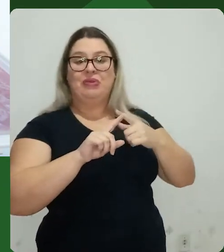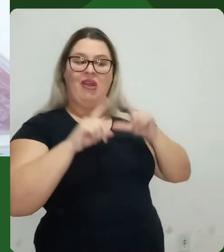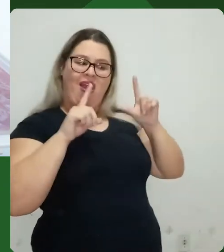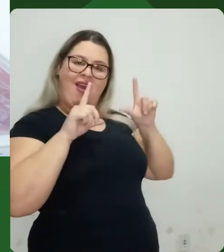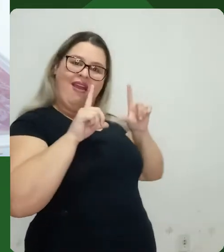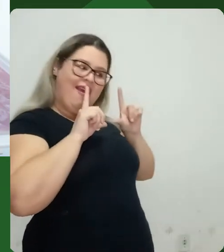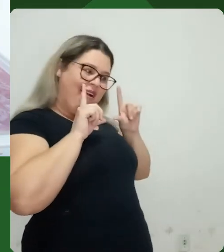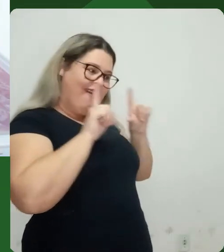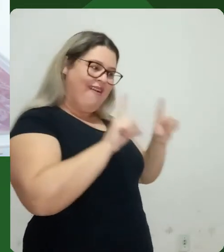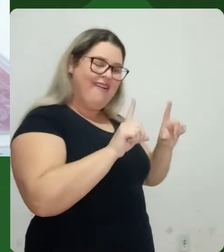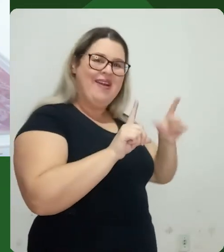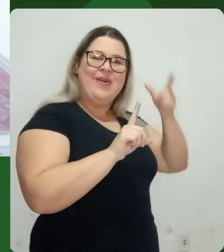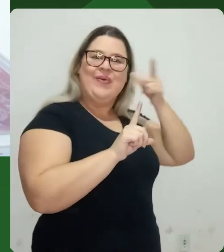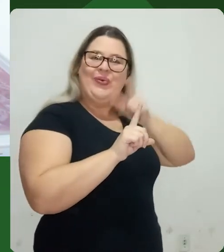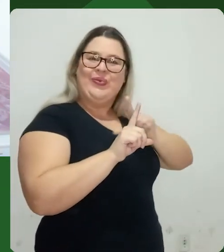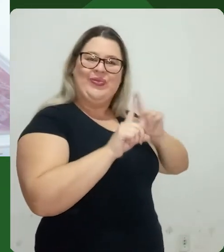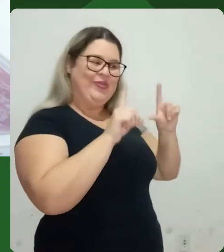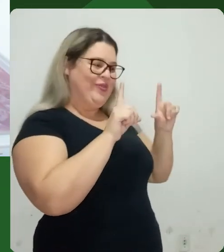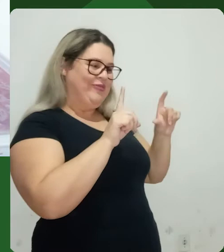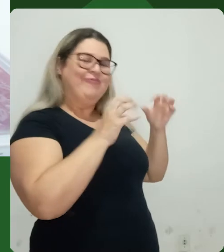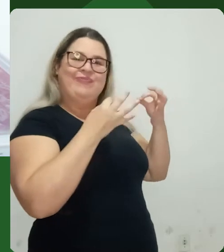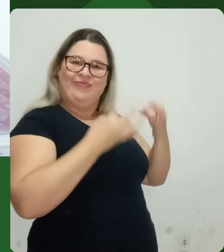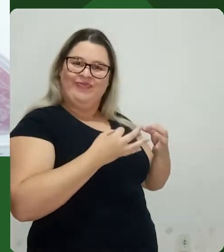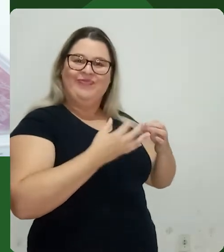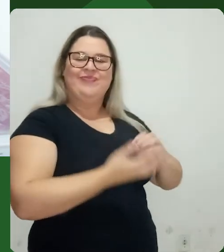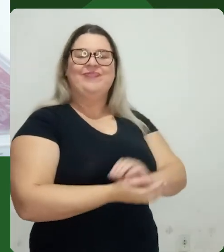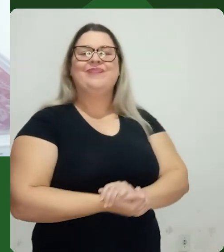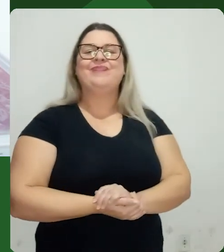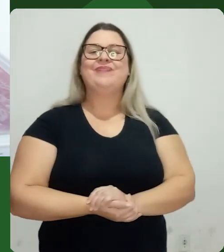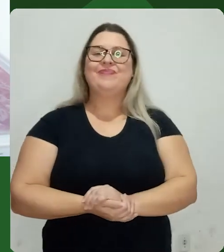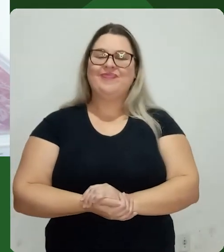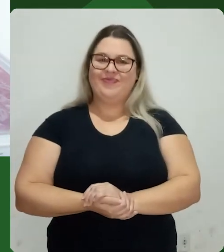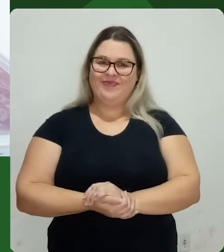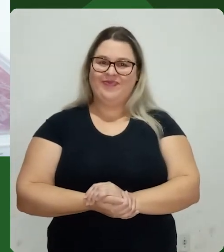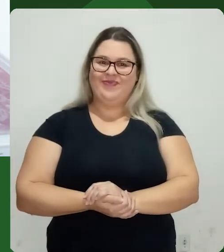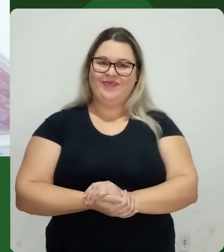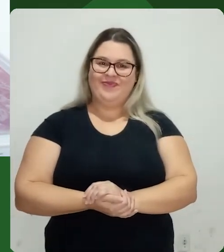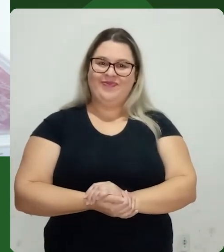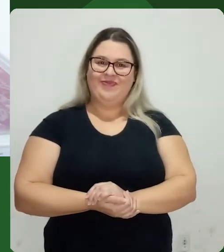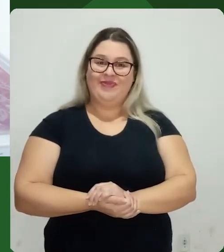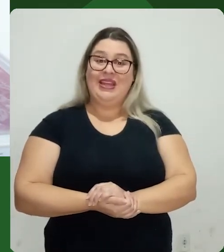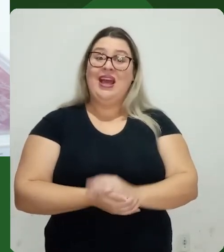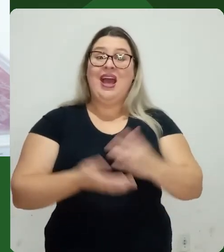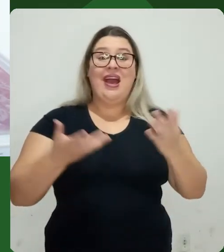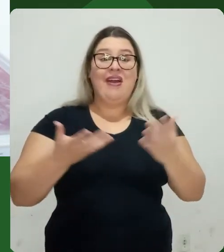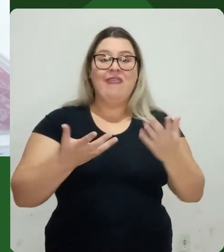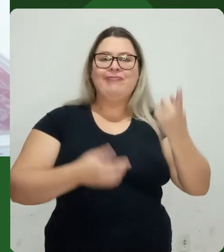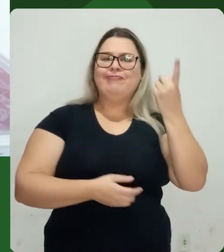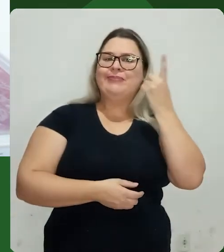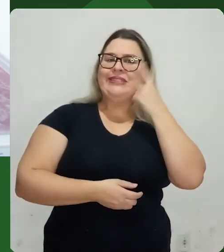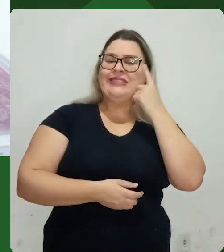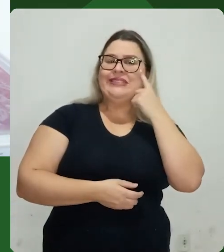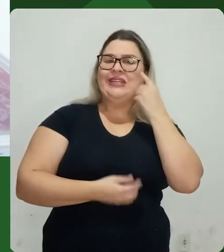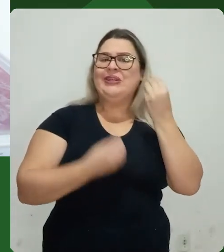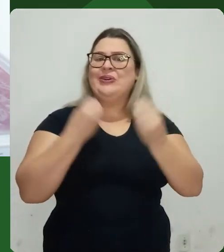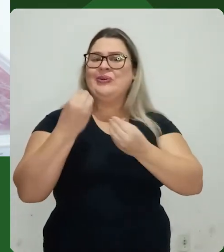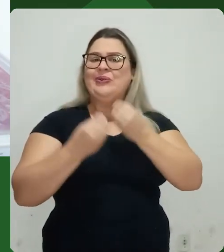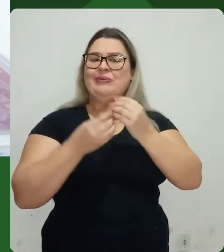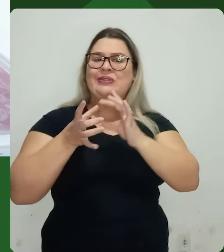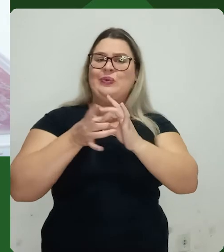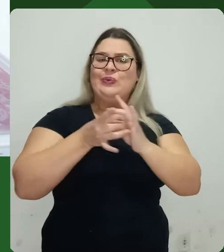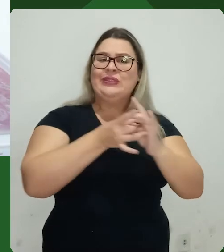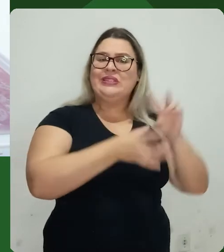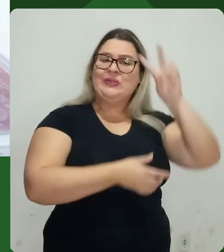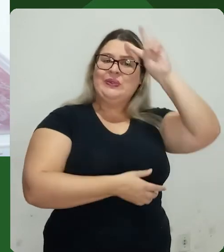recriar o fundo na pós-edição. Então tenta fazer, pelo menos deixar essa homogeneidade onde está o produto. Hora de criar um componente da